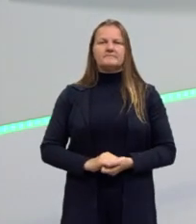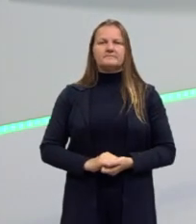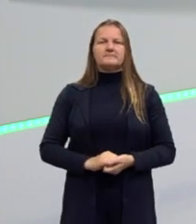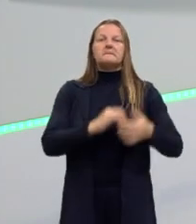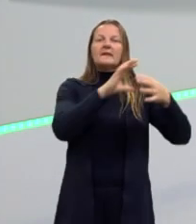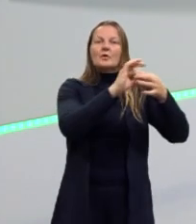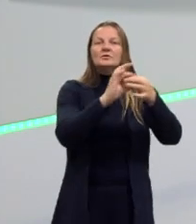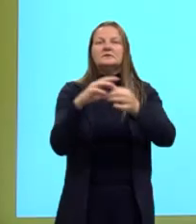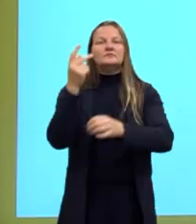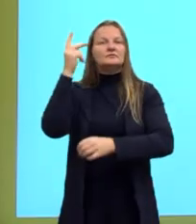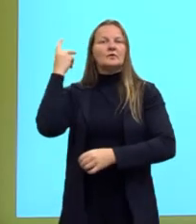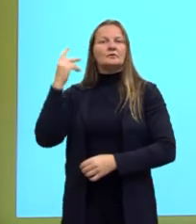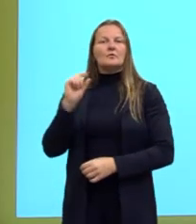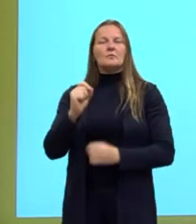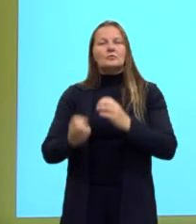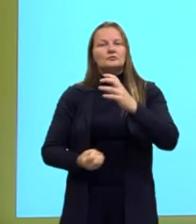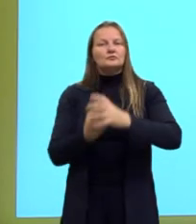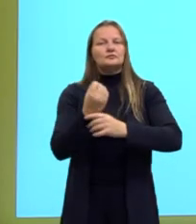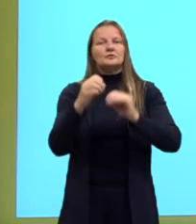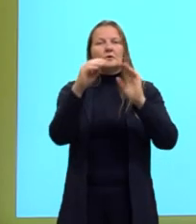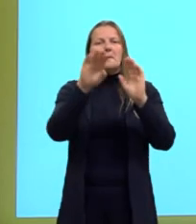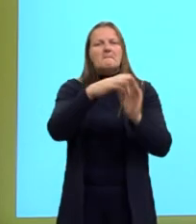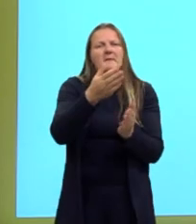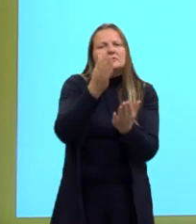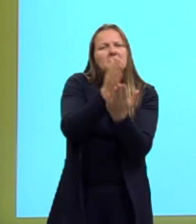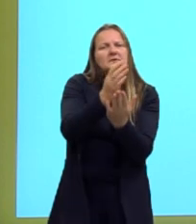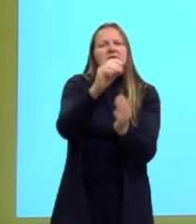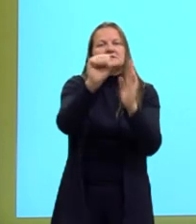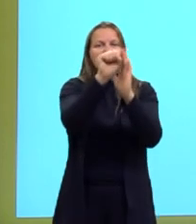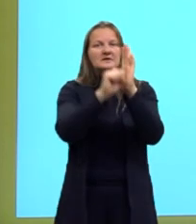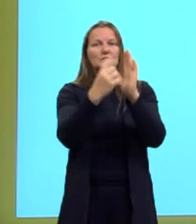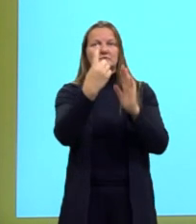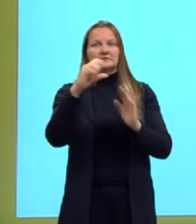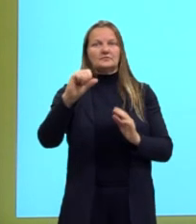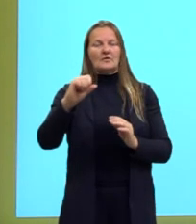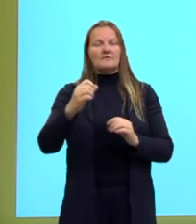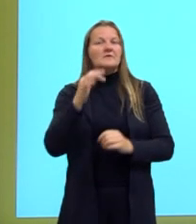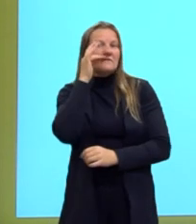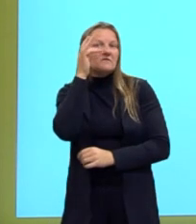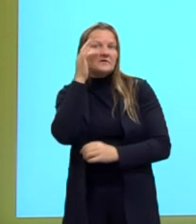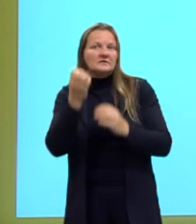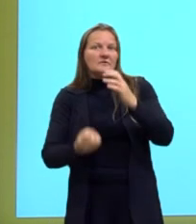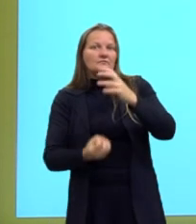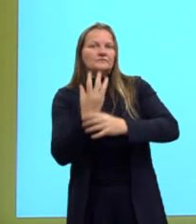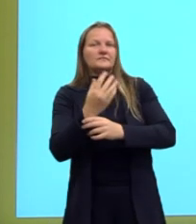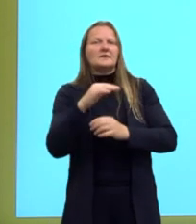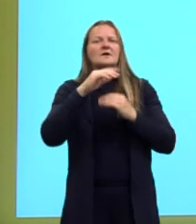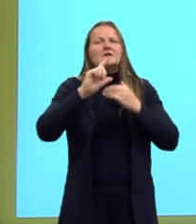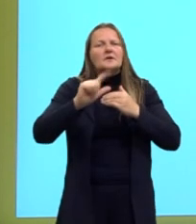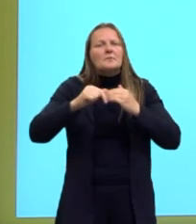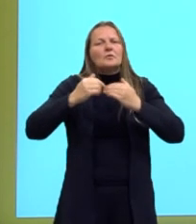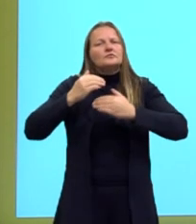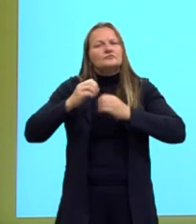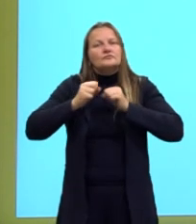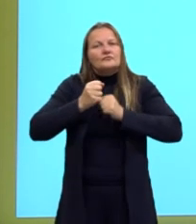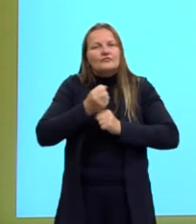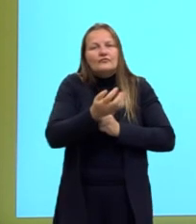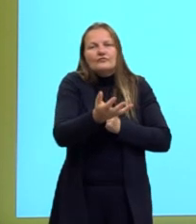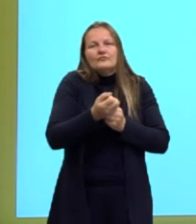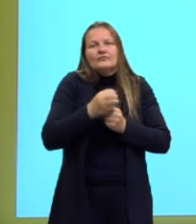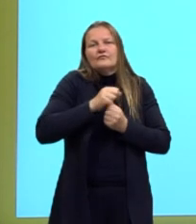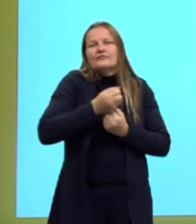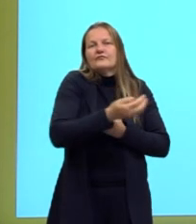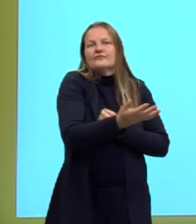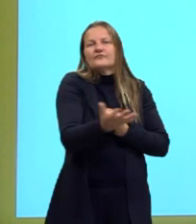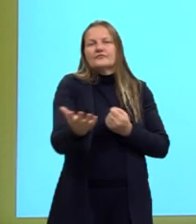Contexto histórico, então, ele surge na metade do século XIX, na França, e, aos poucos, ele vai se espalhando por toda a Europa e